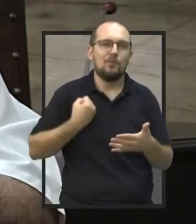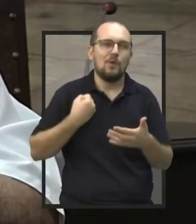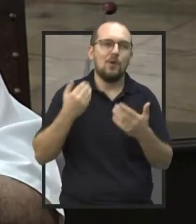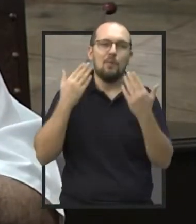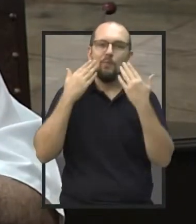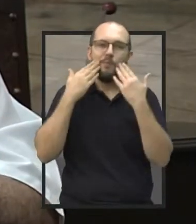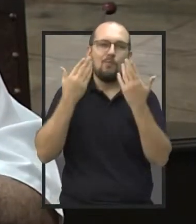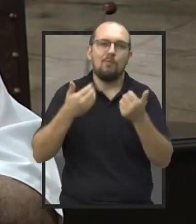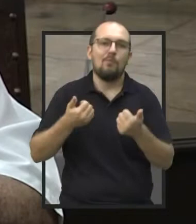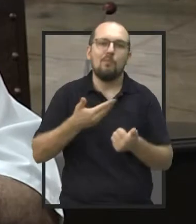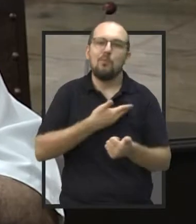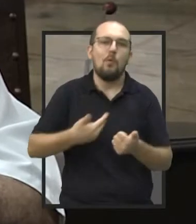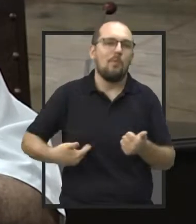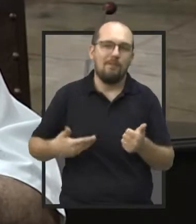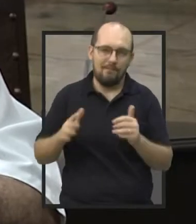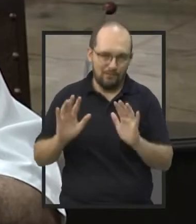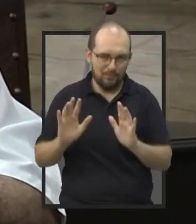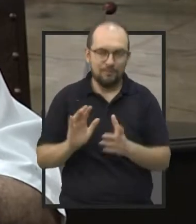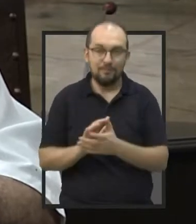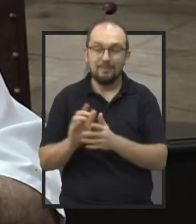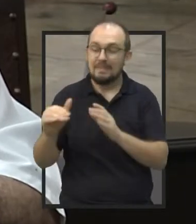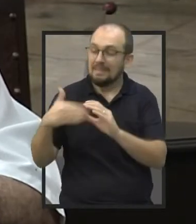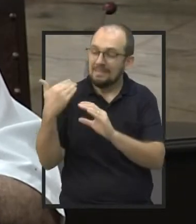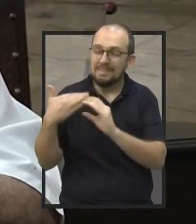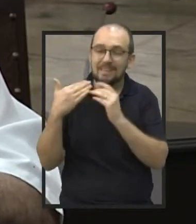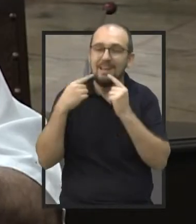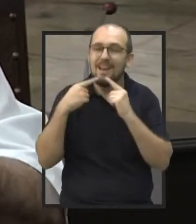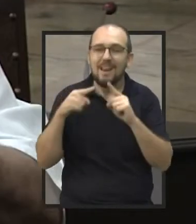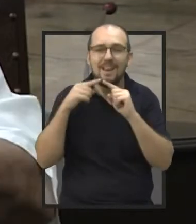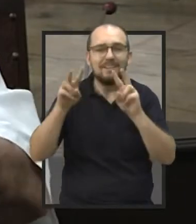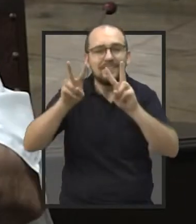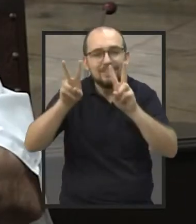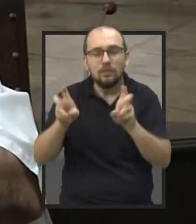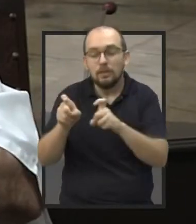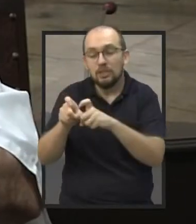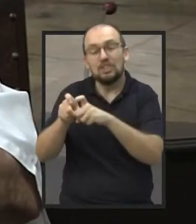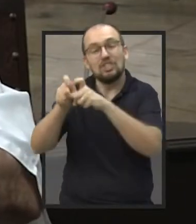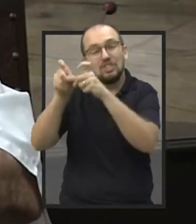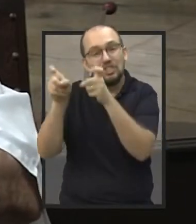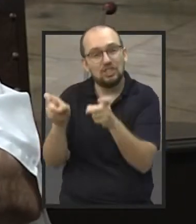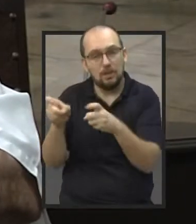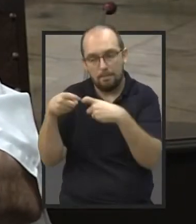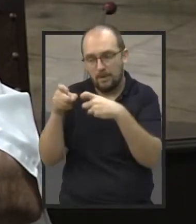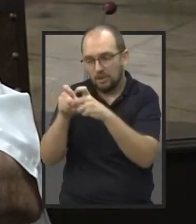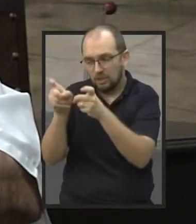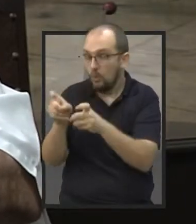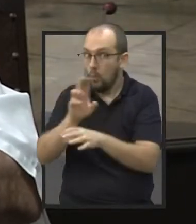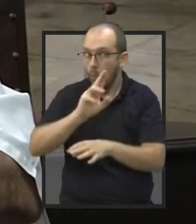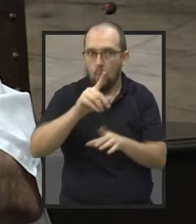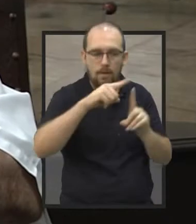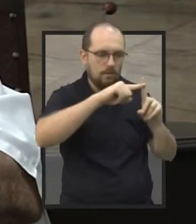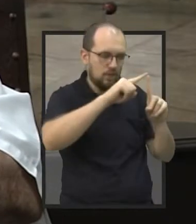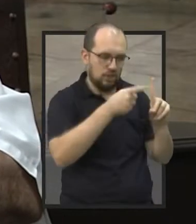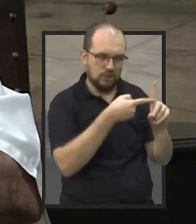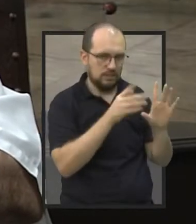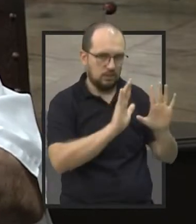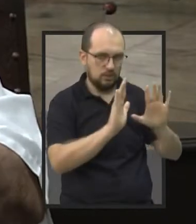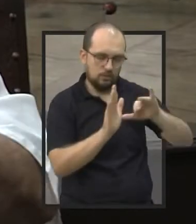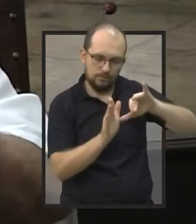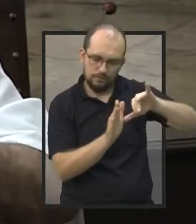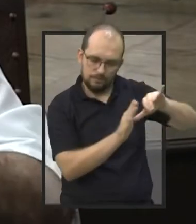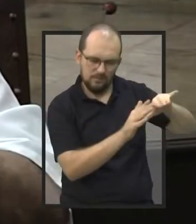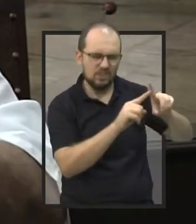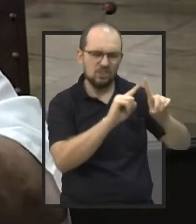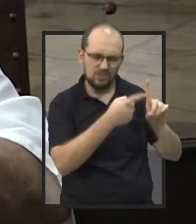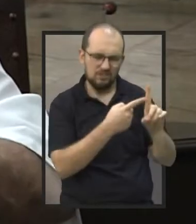ginecológico. Não é o atendimento de acompanhamento de gestante, porque acompanhamento de gestante